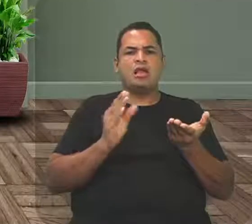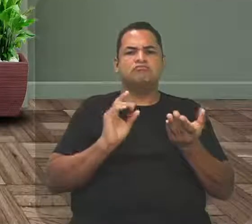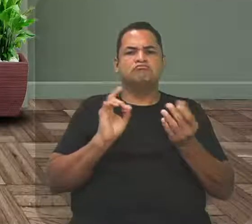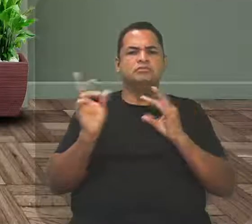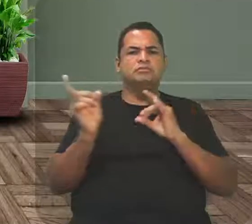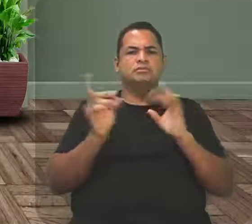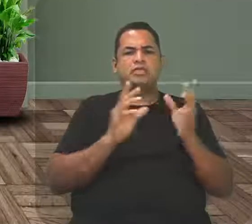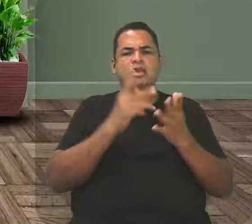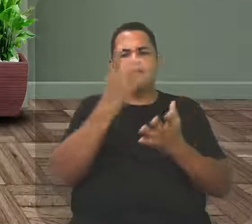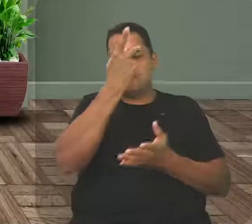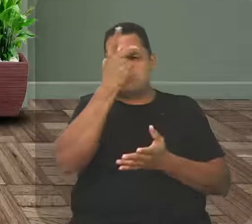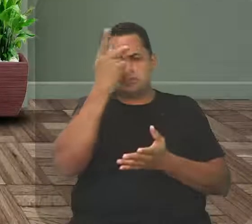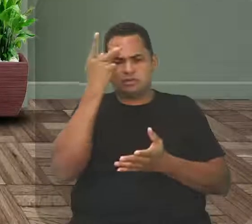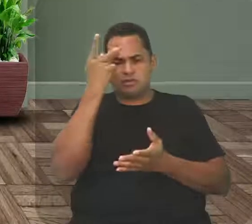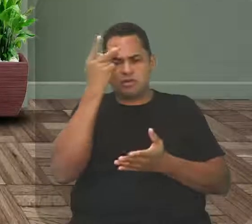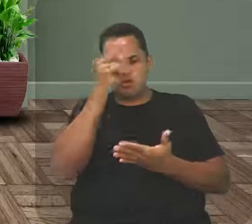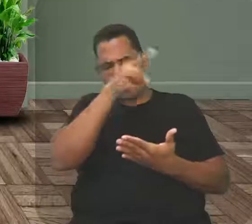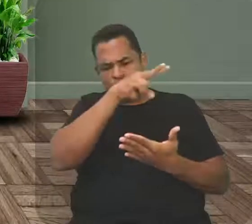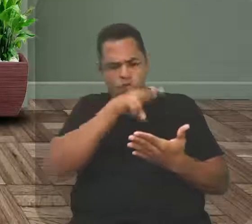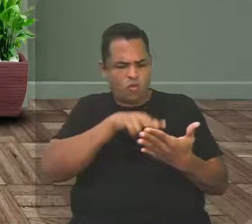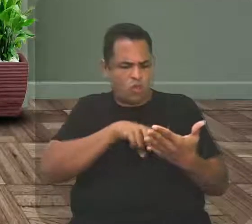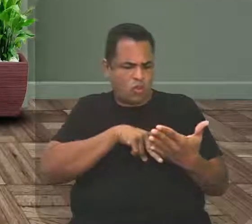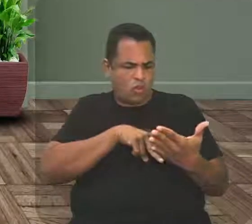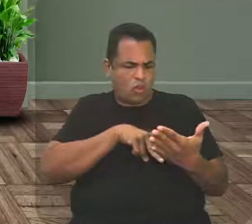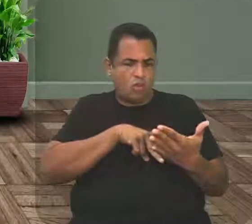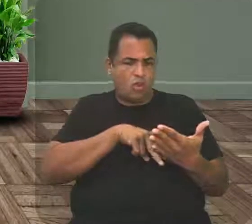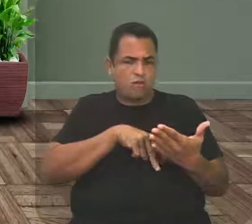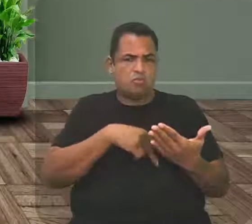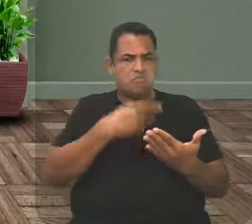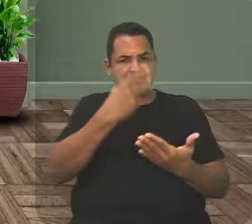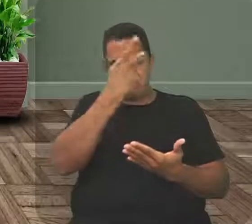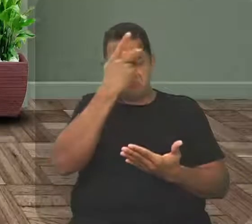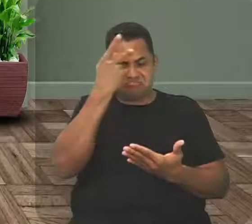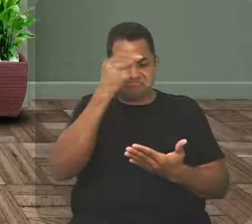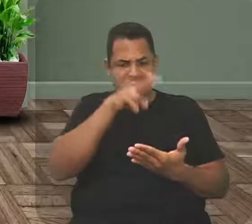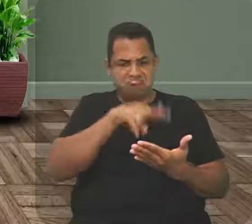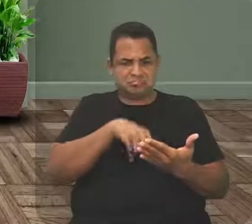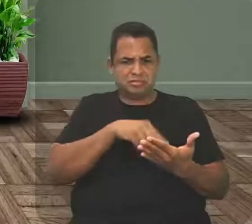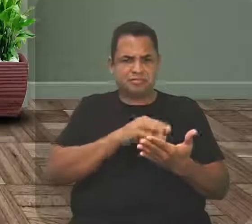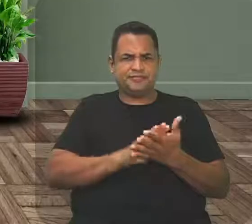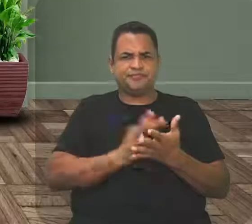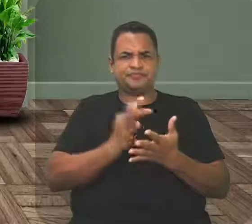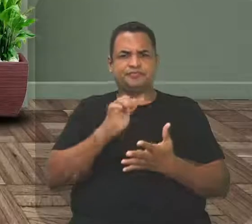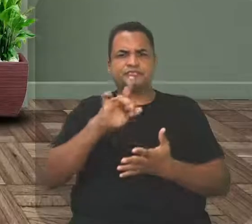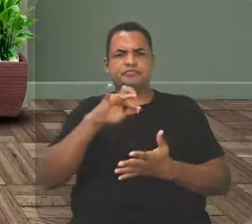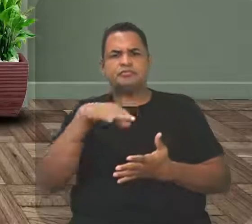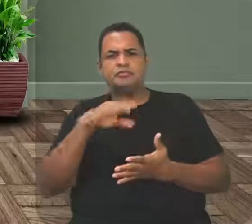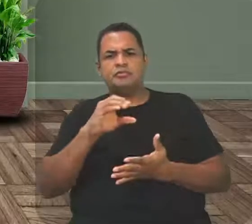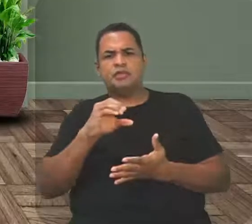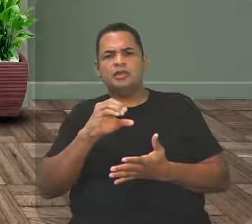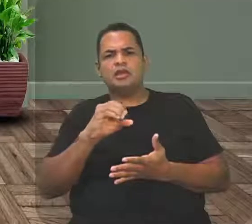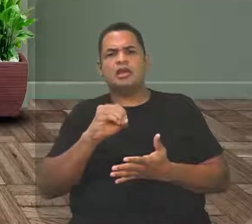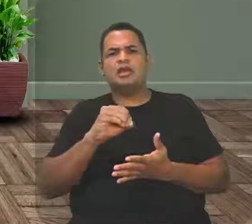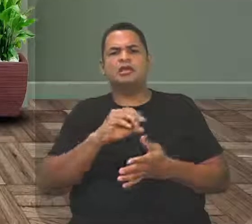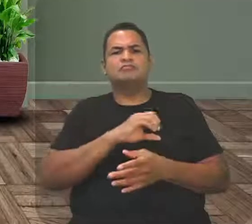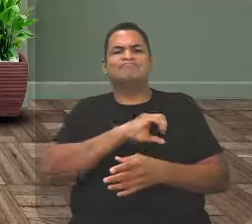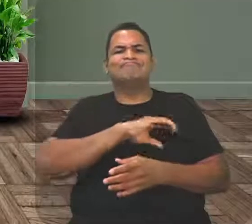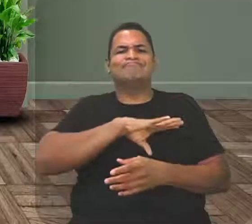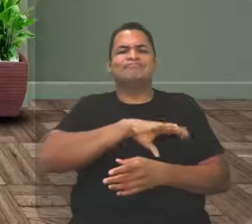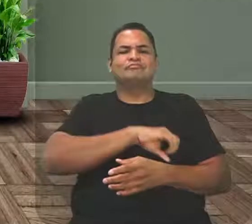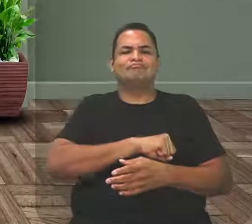pessoa que vai ler, do leitor. Está certo? Formigueiro do amor. Uma inquietação.